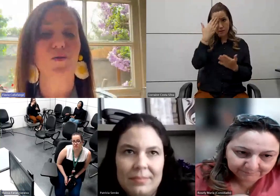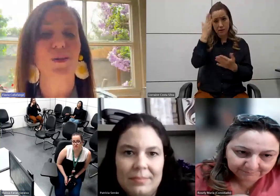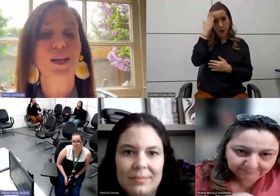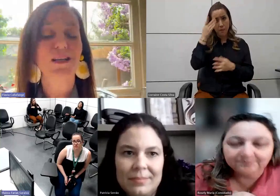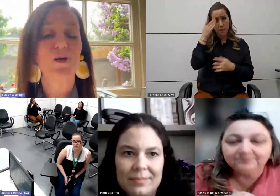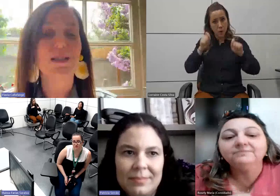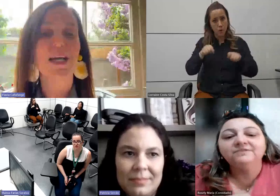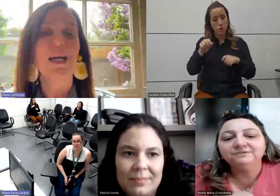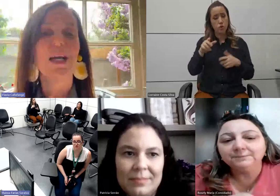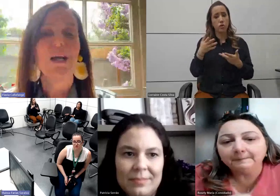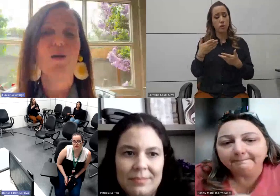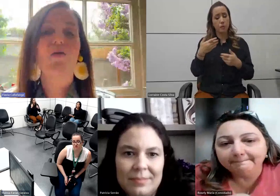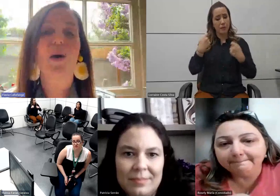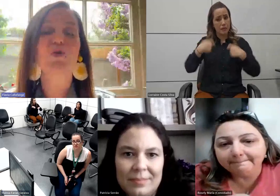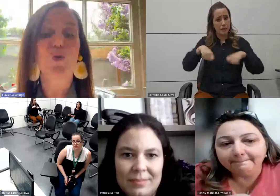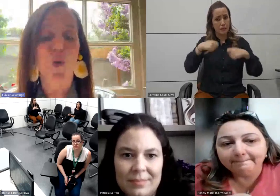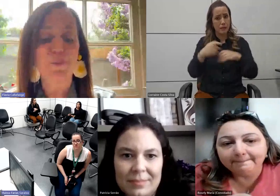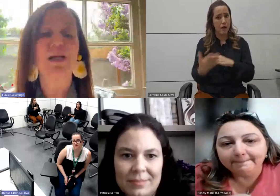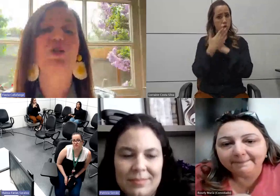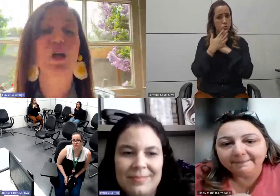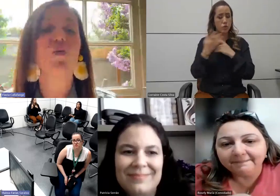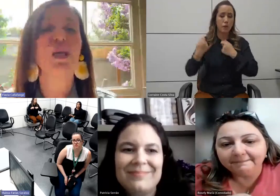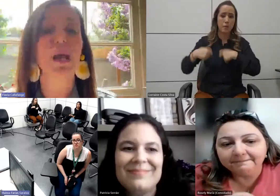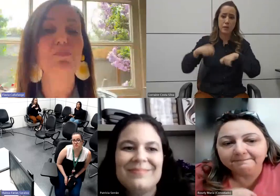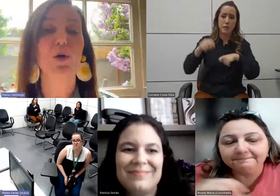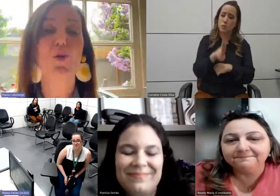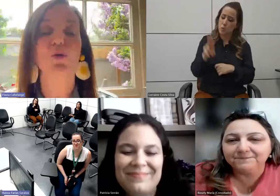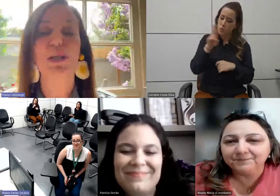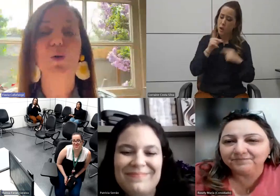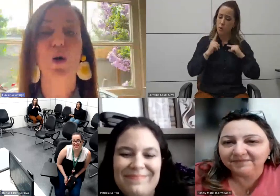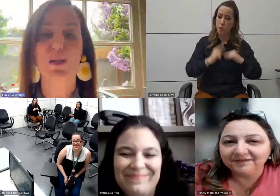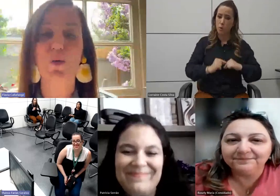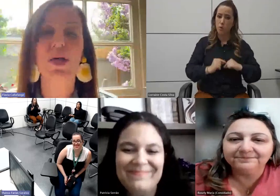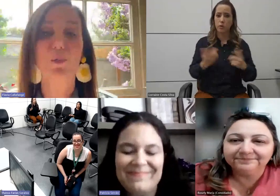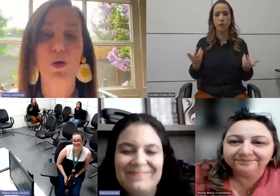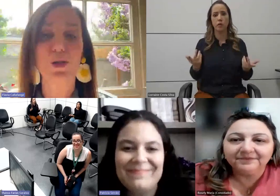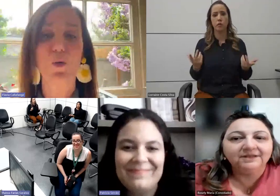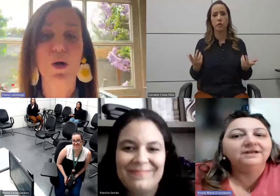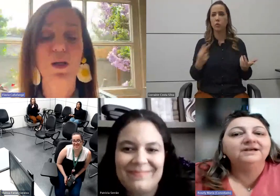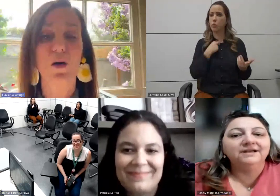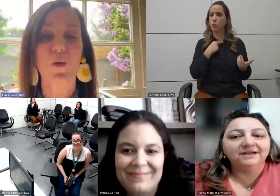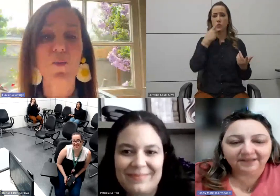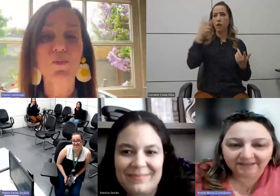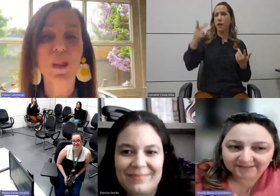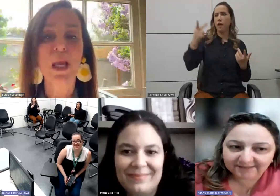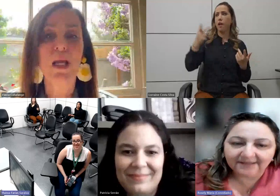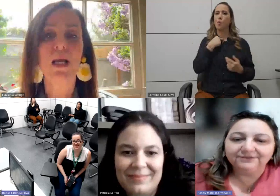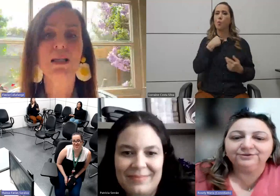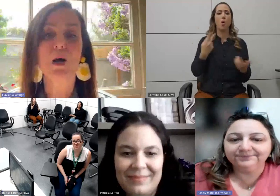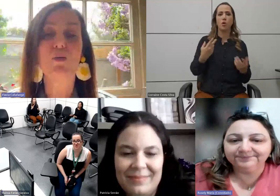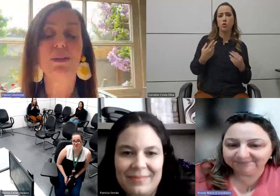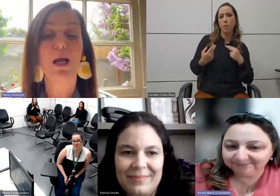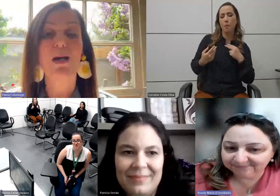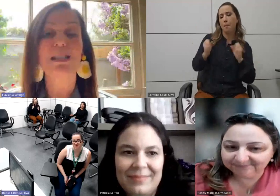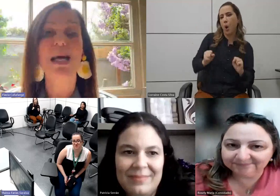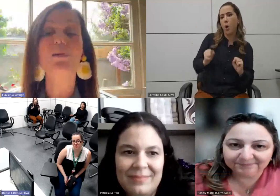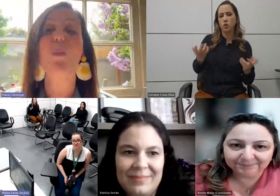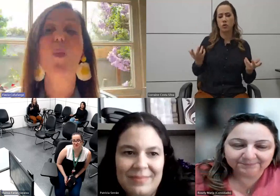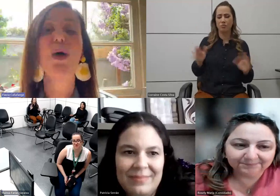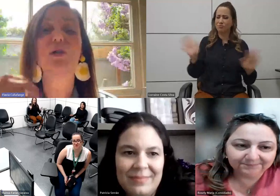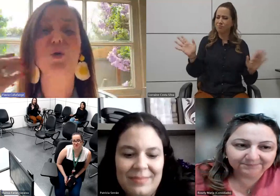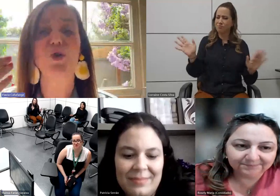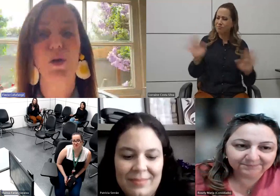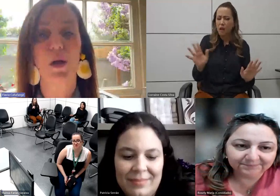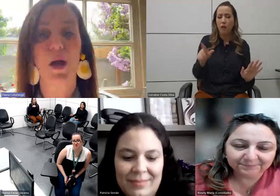o cordão. Então, assim, não vamos competir quem pode usar o cordão ou quem não pode usar o cordão. Então, eu